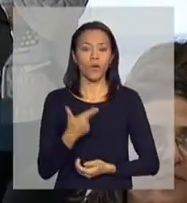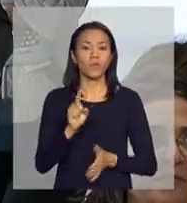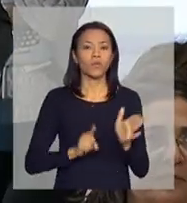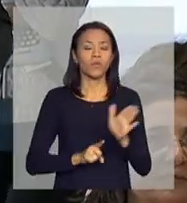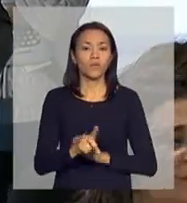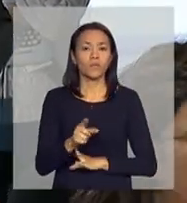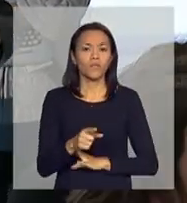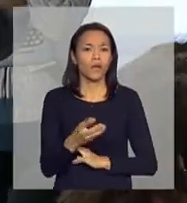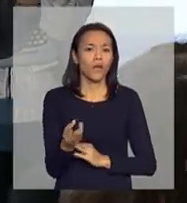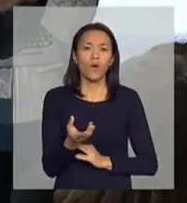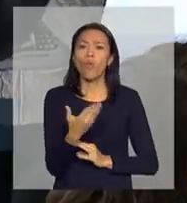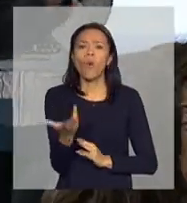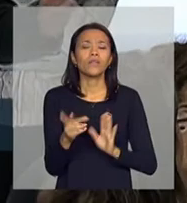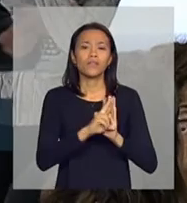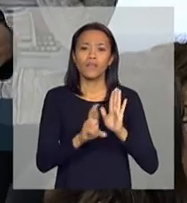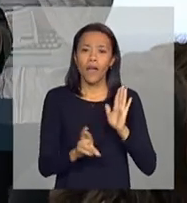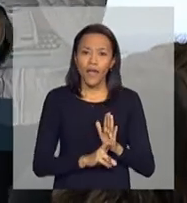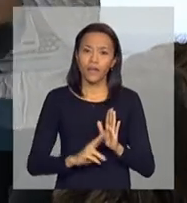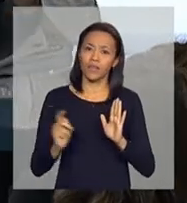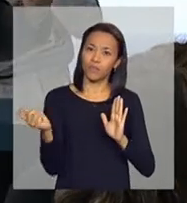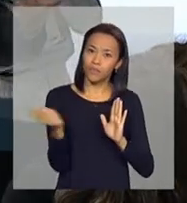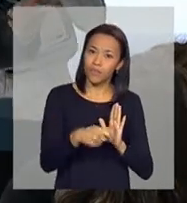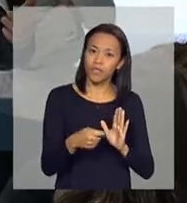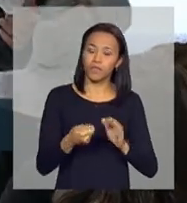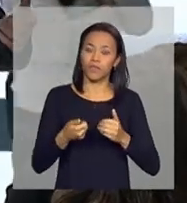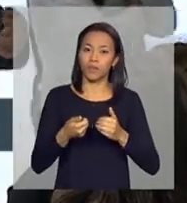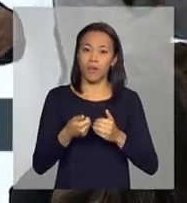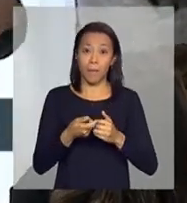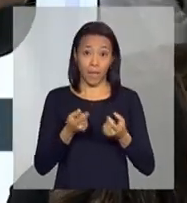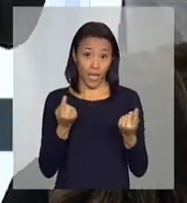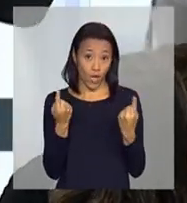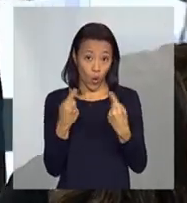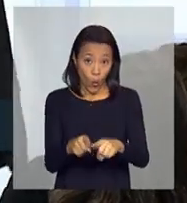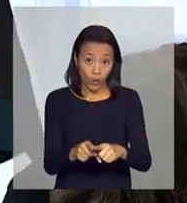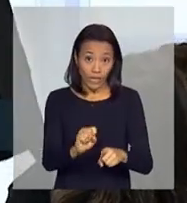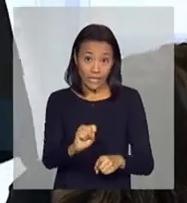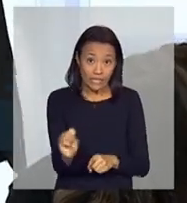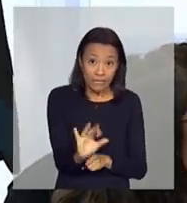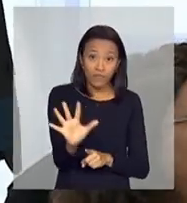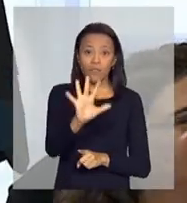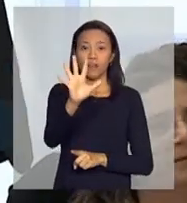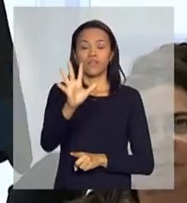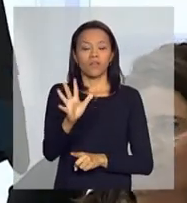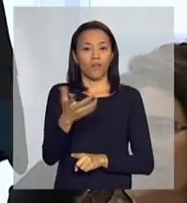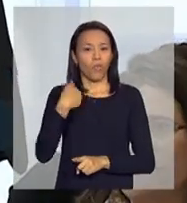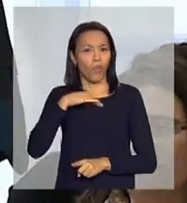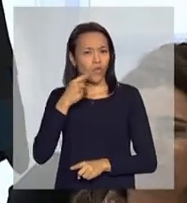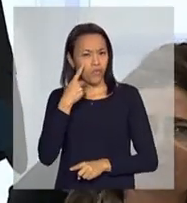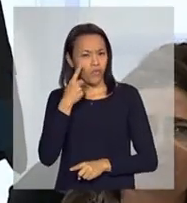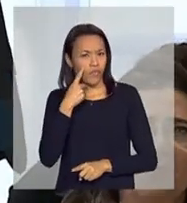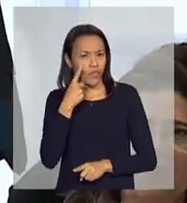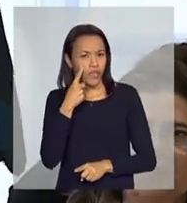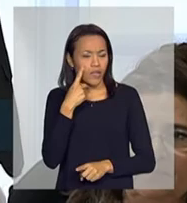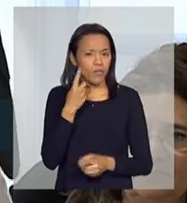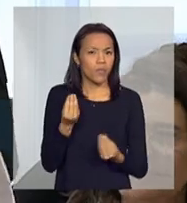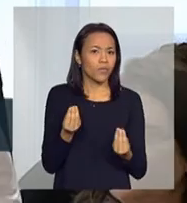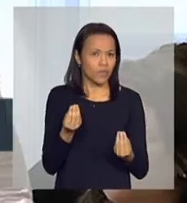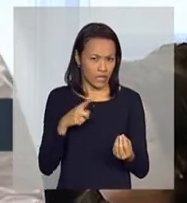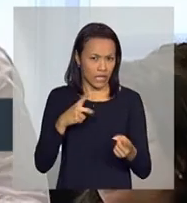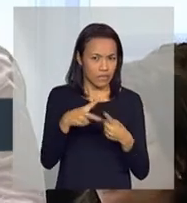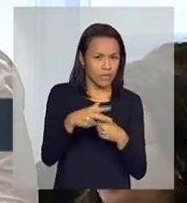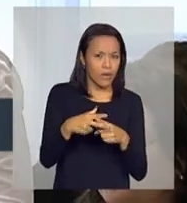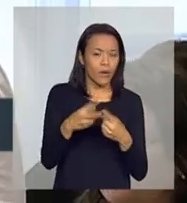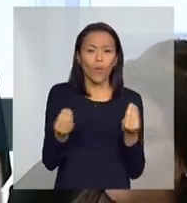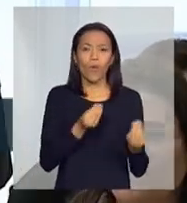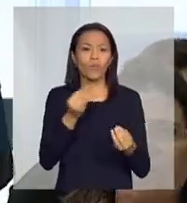medidas podem ser inseridas em um plano mais amplo de combate à inflação? A gente não viu nenhum preço mínimo, nenhum reajuste de preço mínimo. Tem algumas dessas